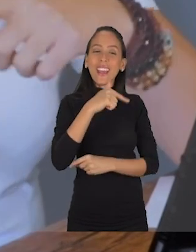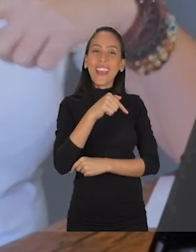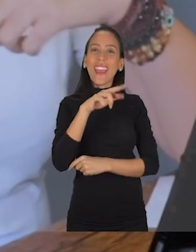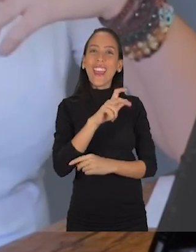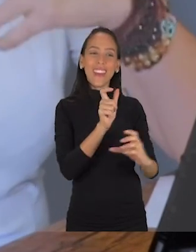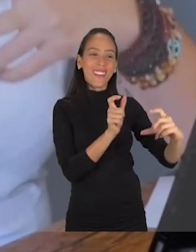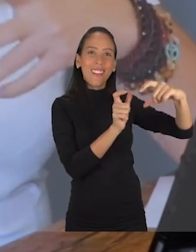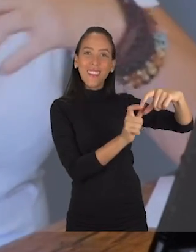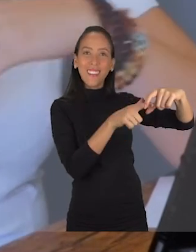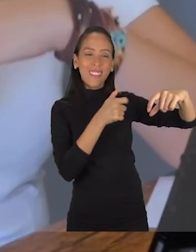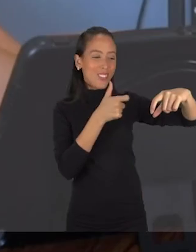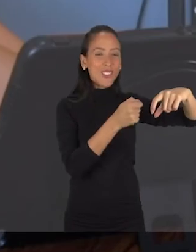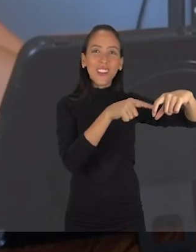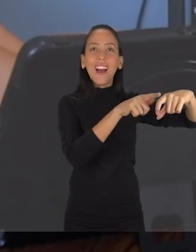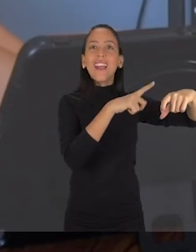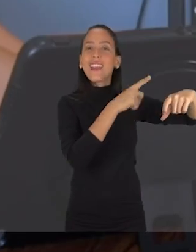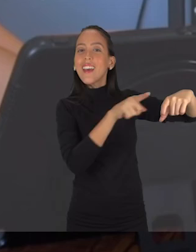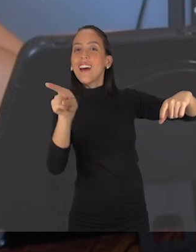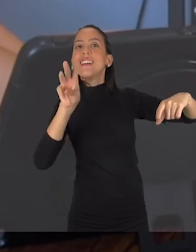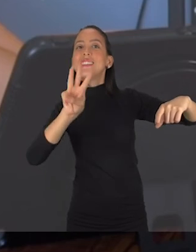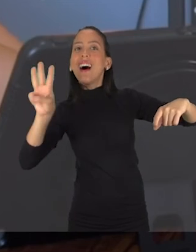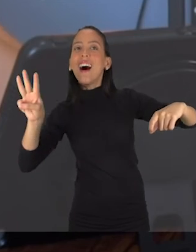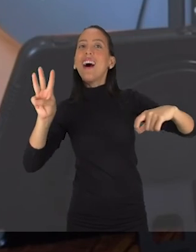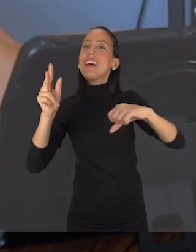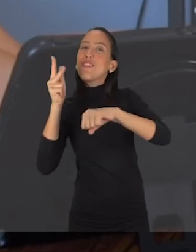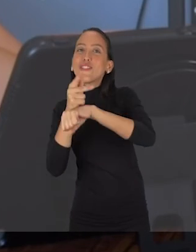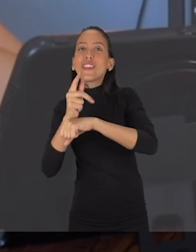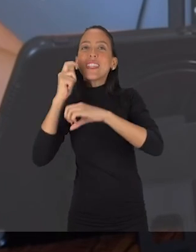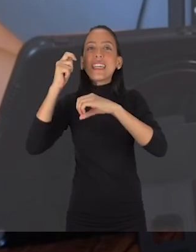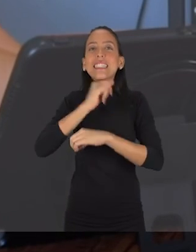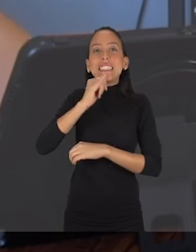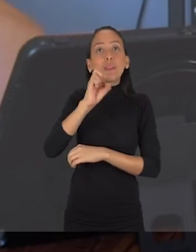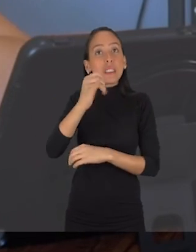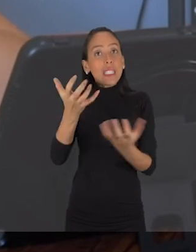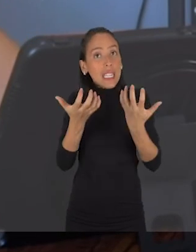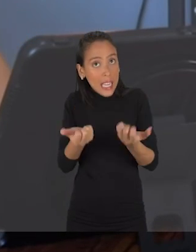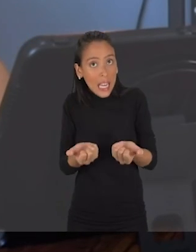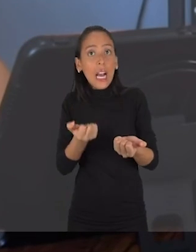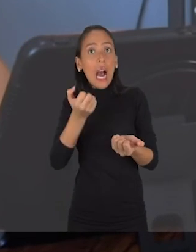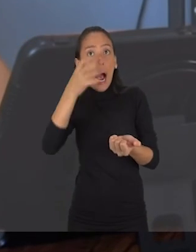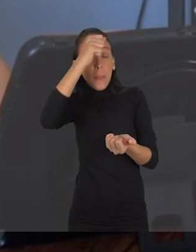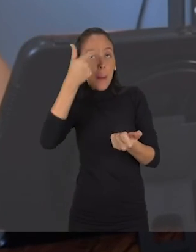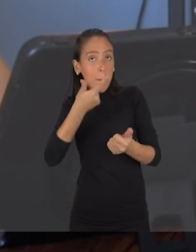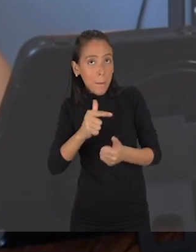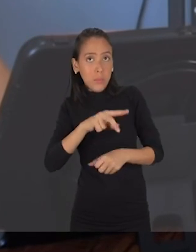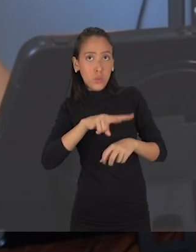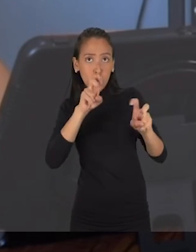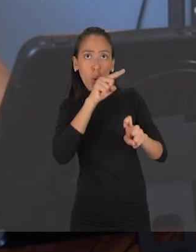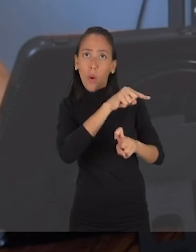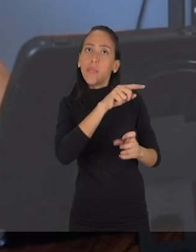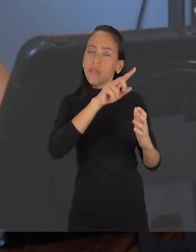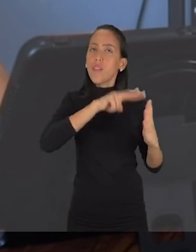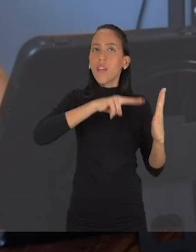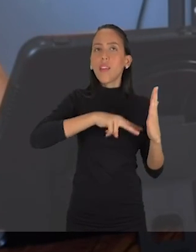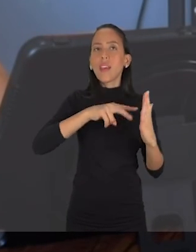site ou um vídeo exemplo. Então, se você quiser aprender um pouquinho mais, leia esse livro. Lembrando que todas as minhas referências estão no